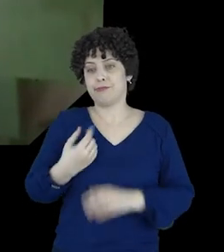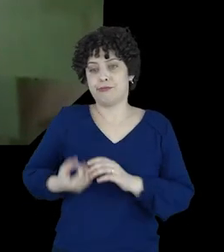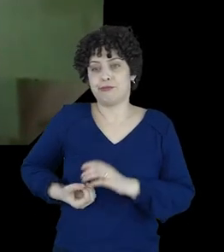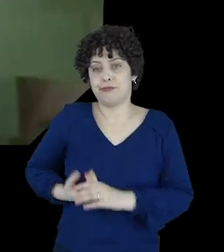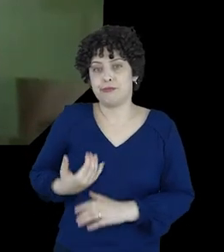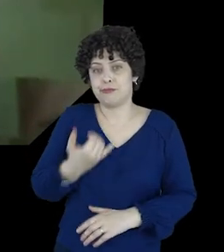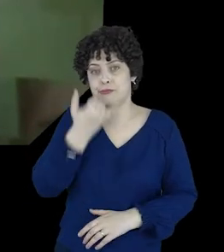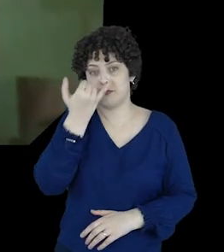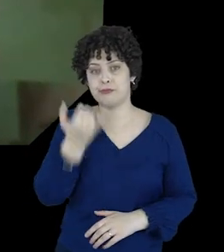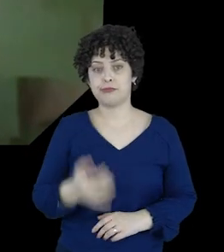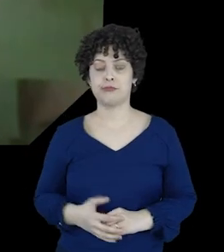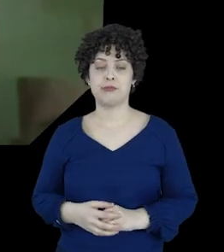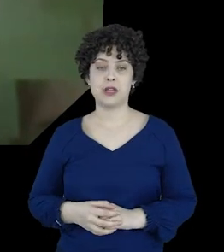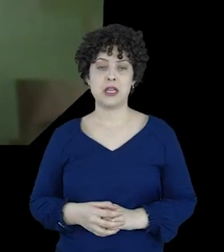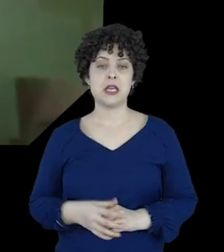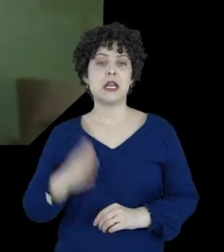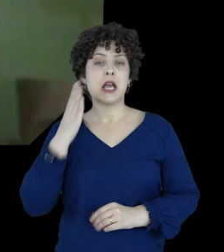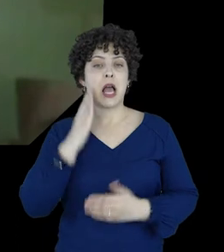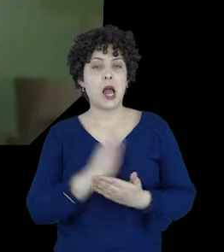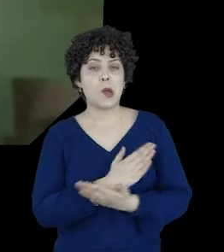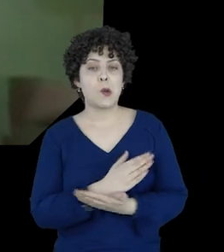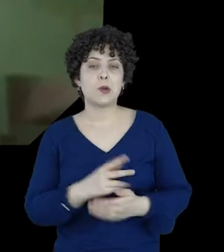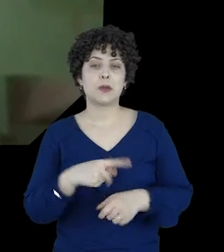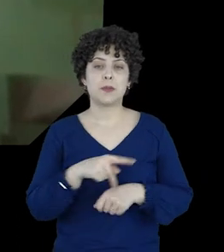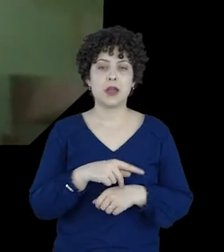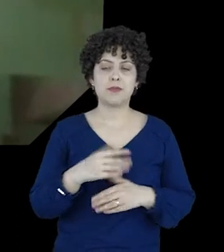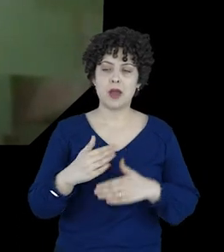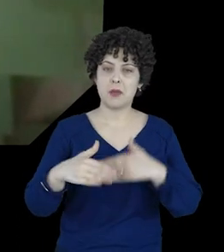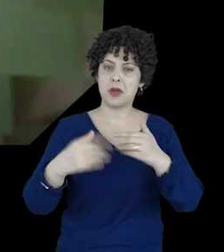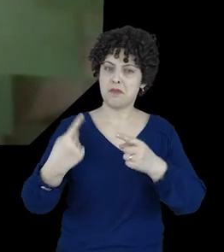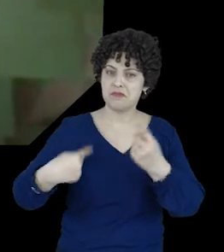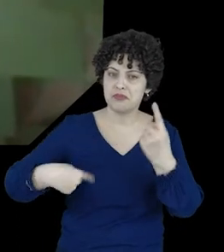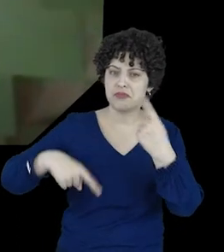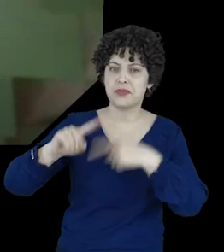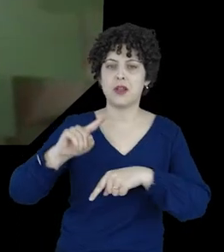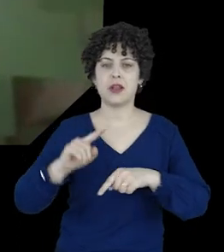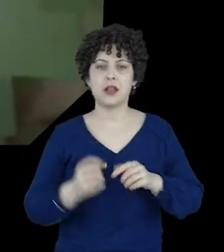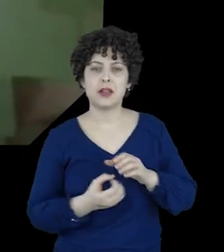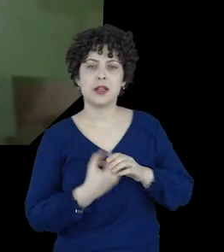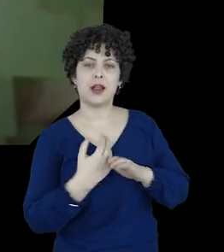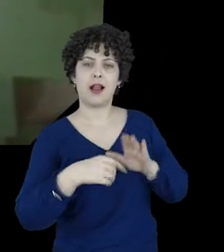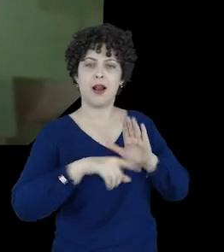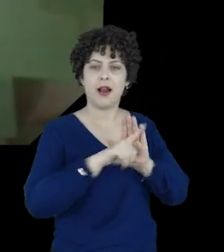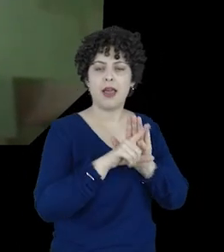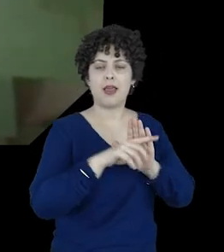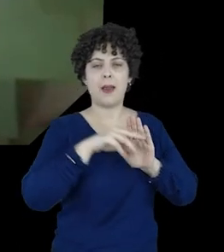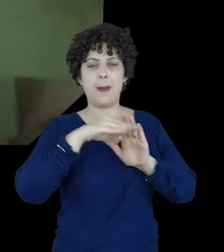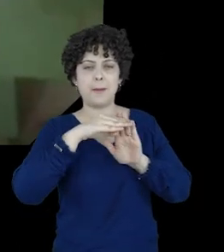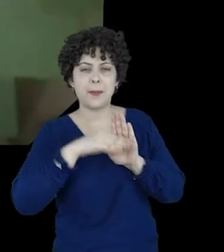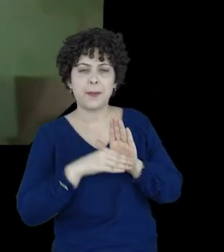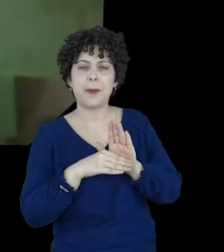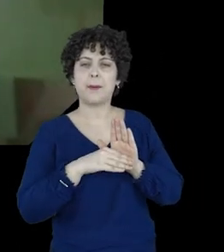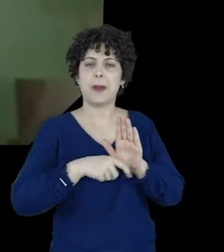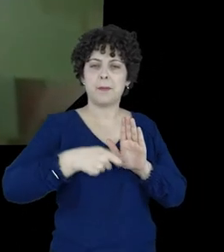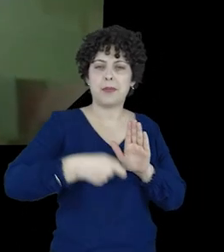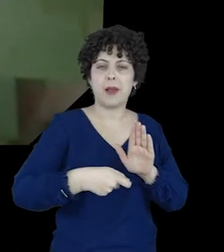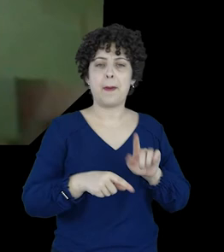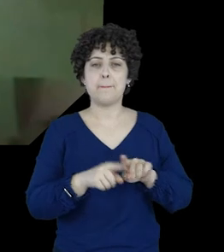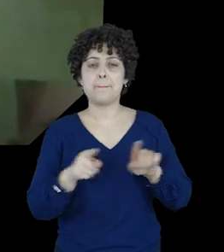criado. sei que alguns países estão avançando na implementação de medidas.